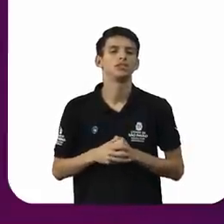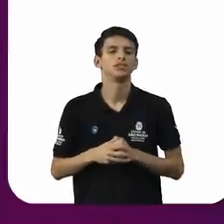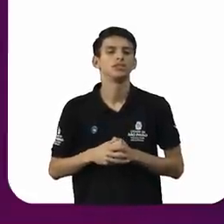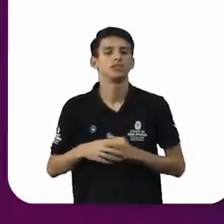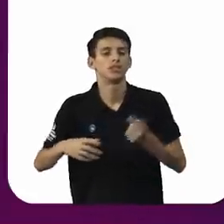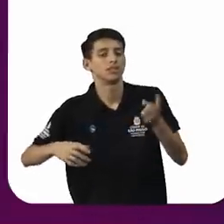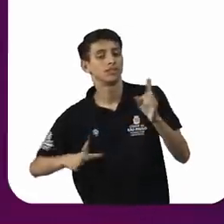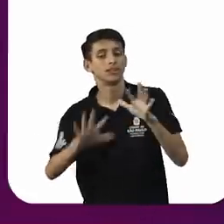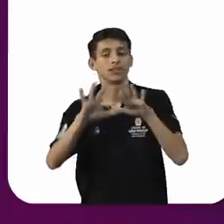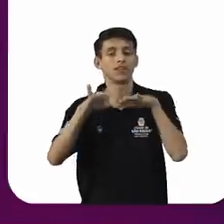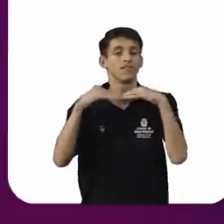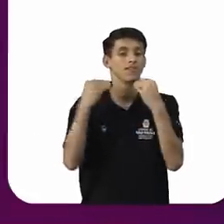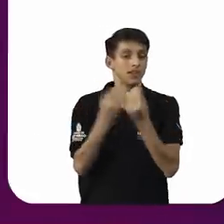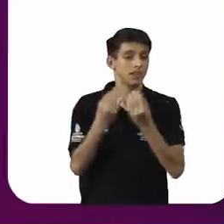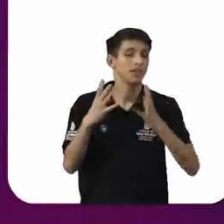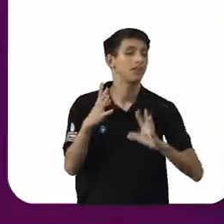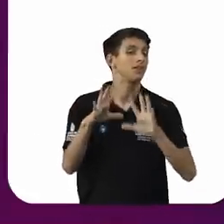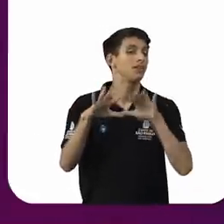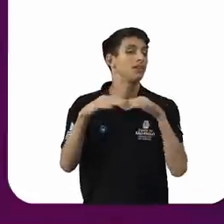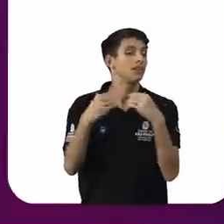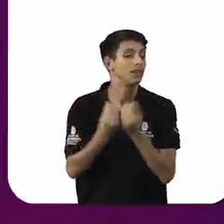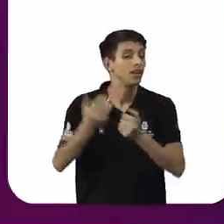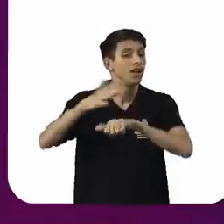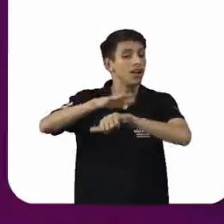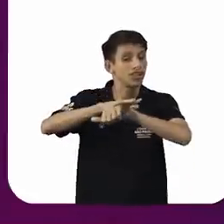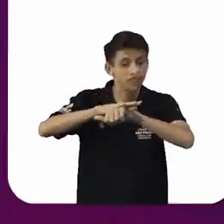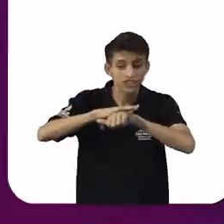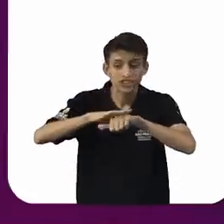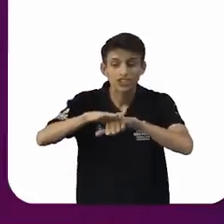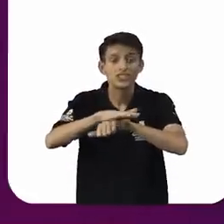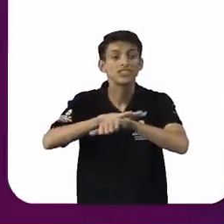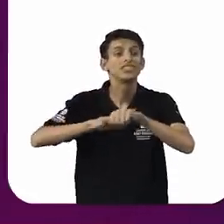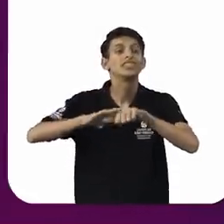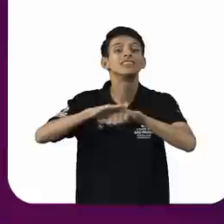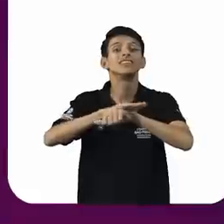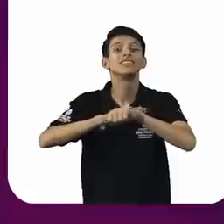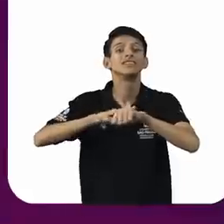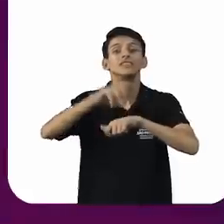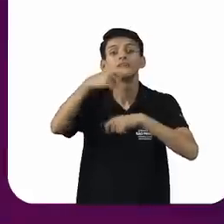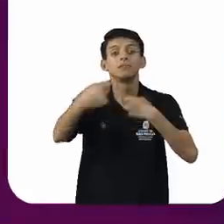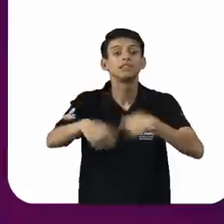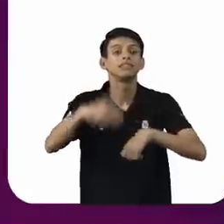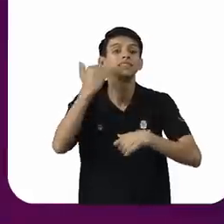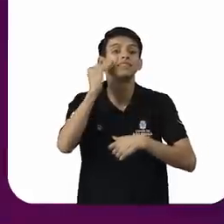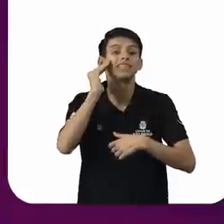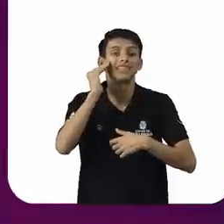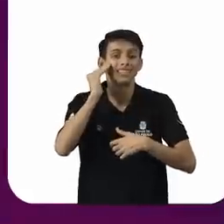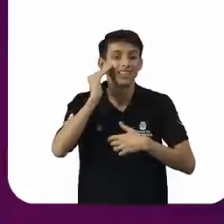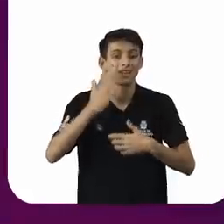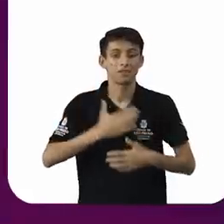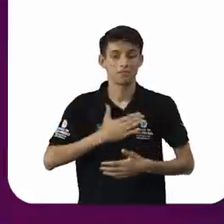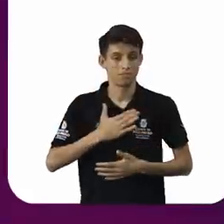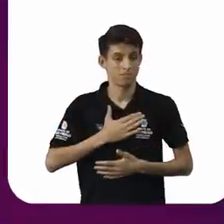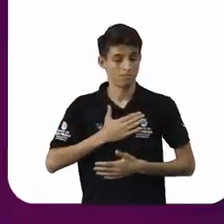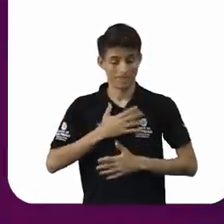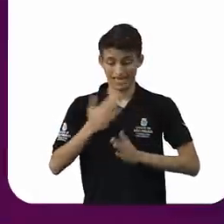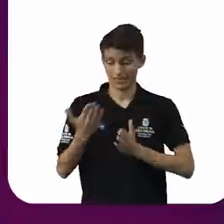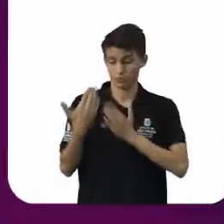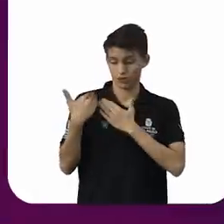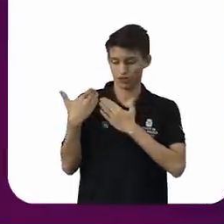Quando a família desfuncional chega, eu falo, conversem, vocês precisam se entender, esse é o meu papel sacerdotal,